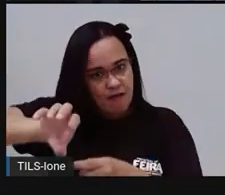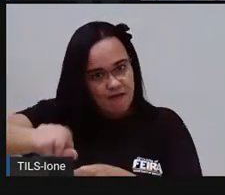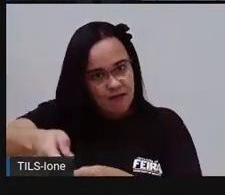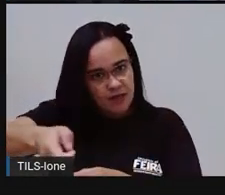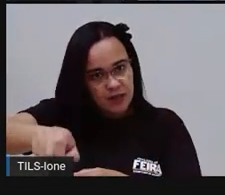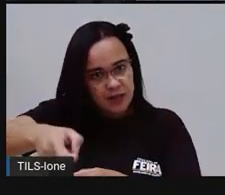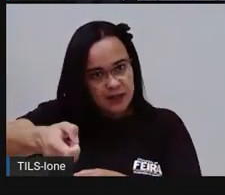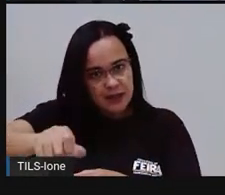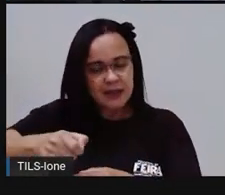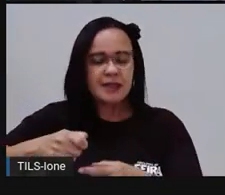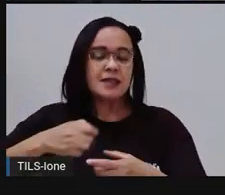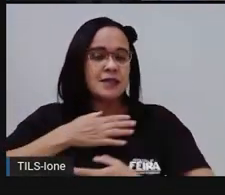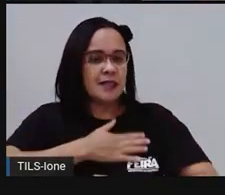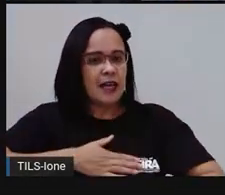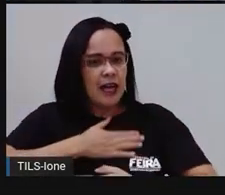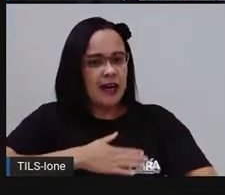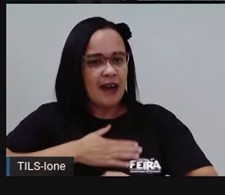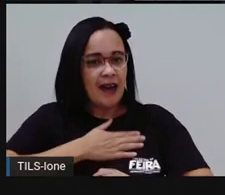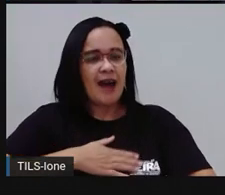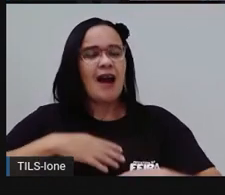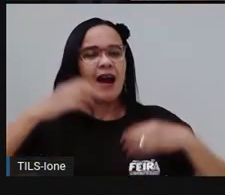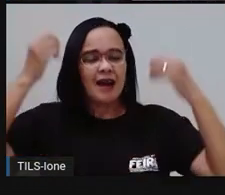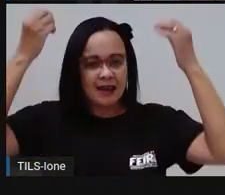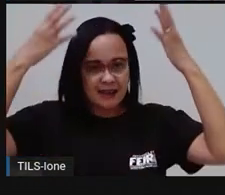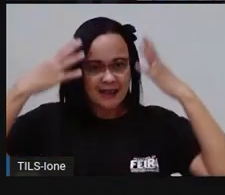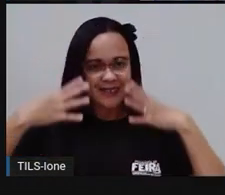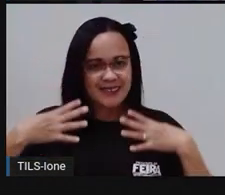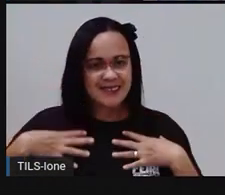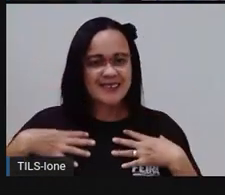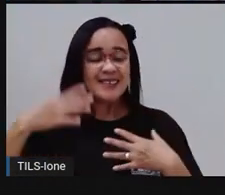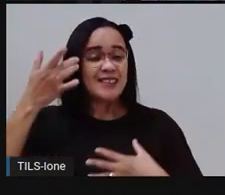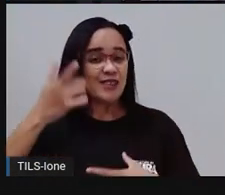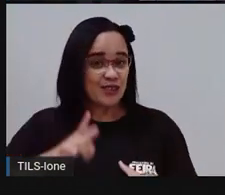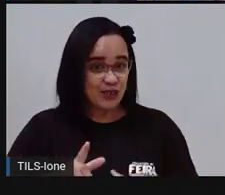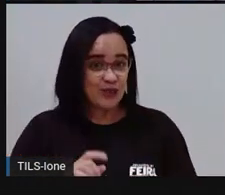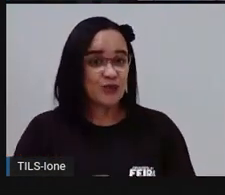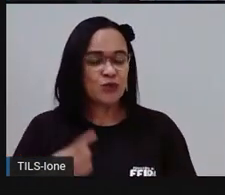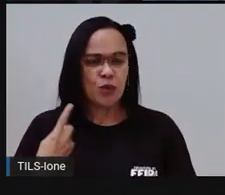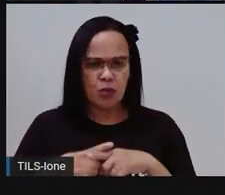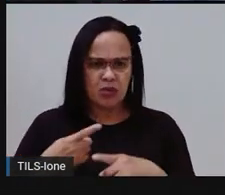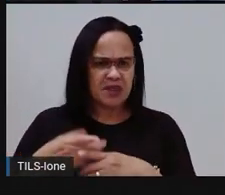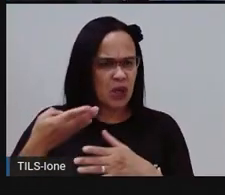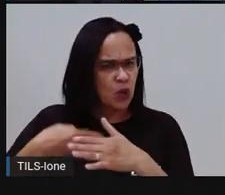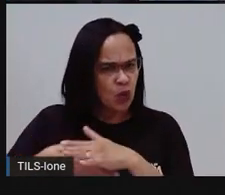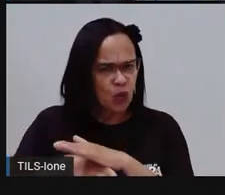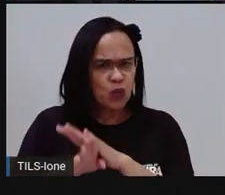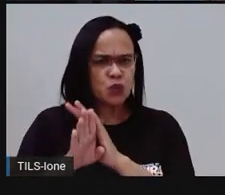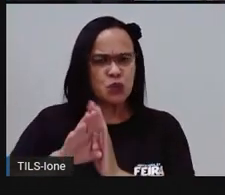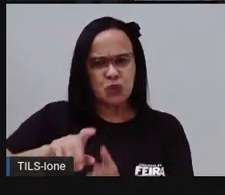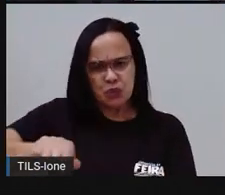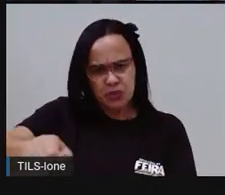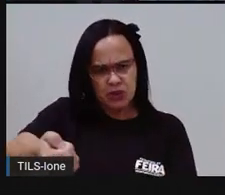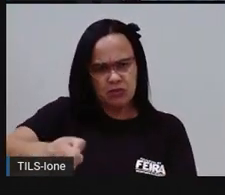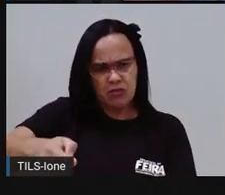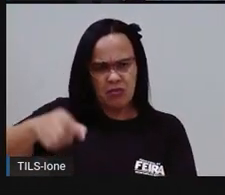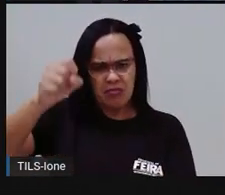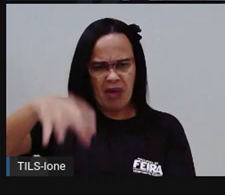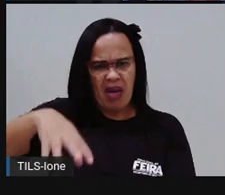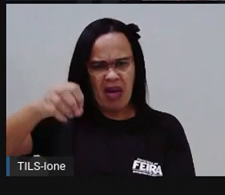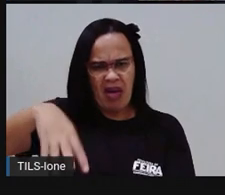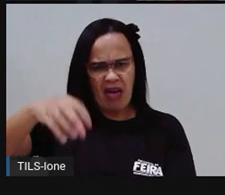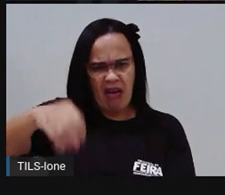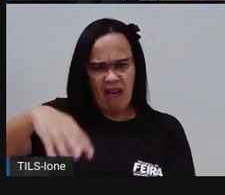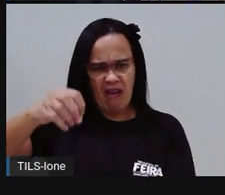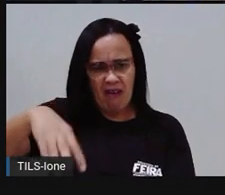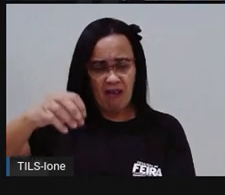lá correndo à vontade. A gente vai ver que esse ato de deixar a torneira ligada enquanto você está lavando o